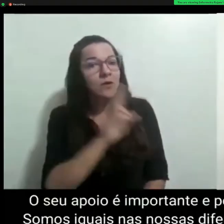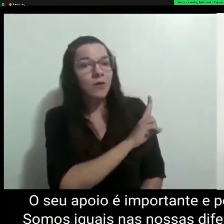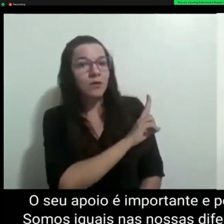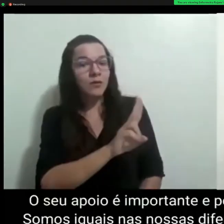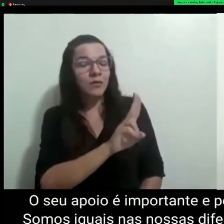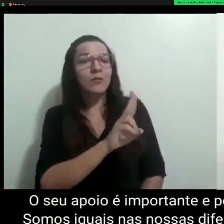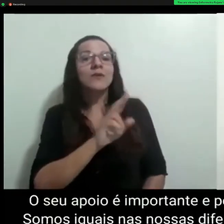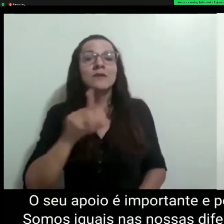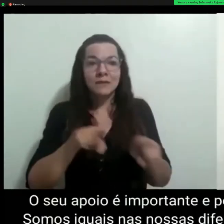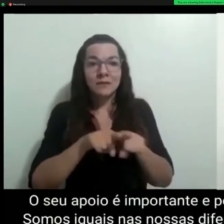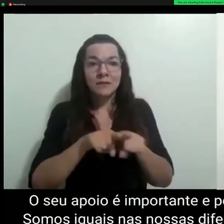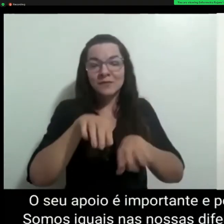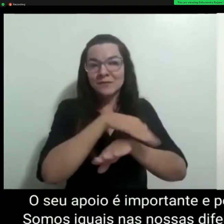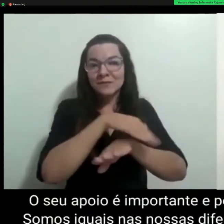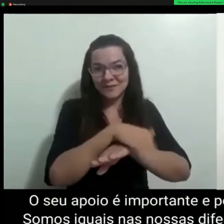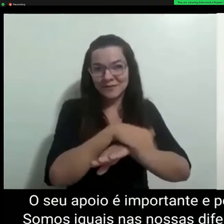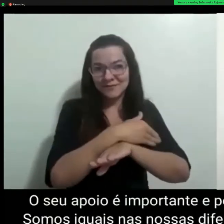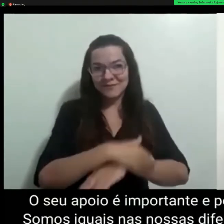Zoom que não está.